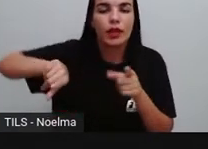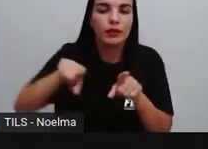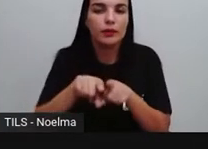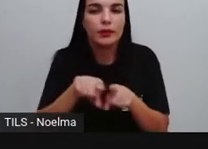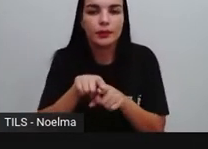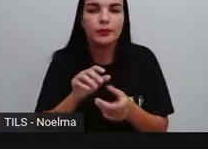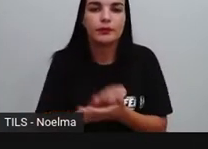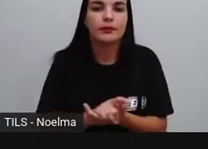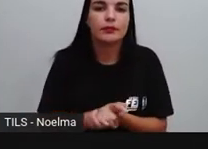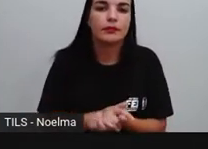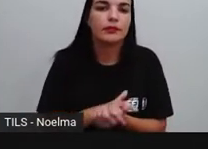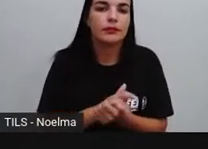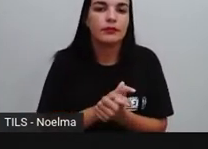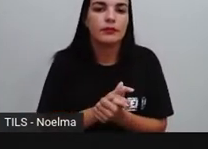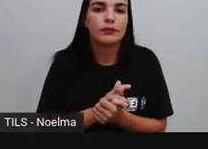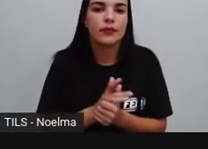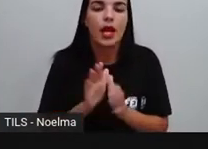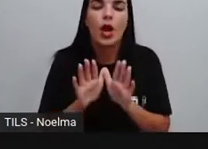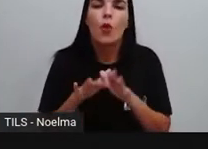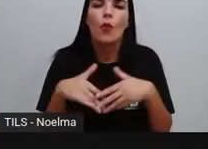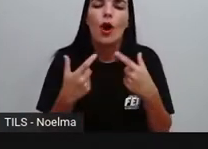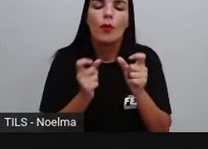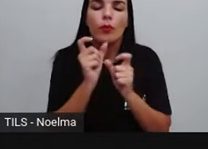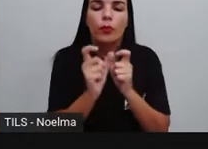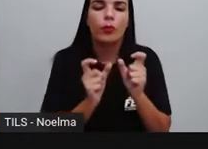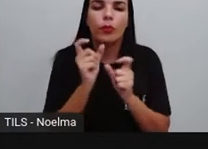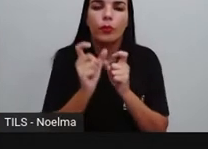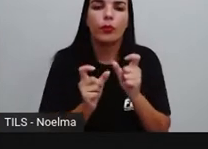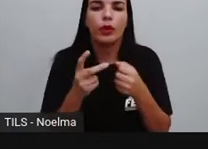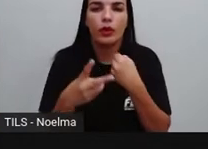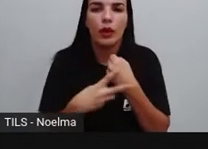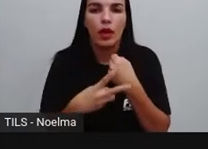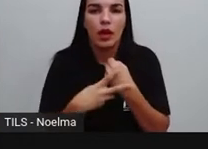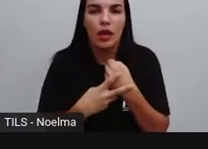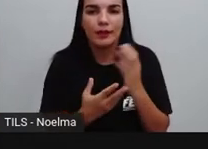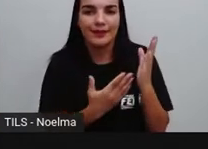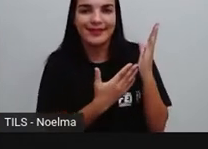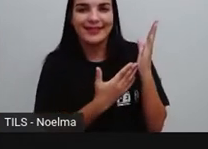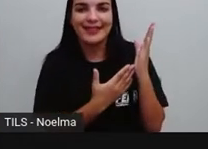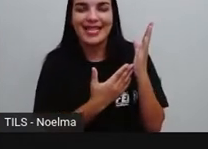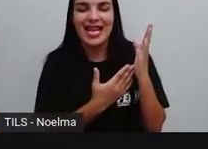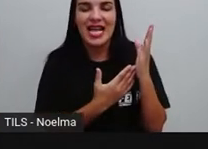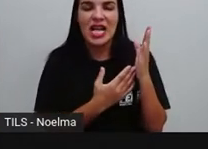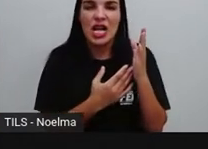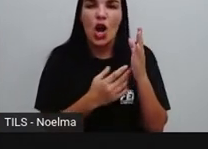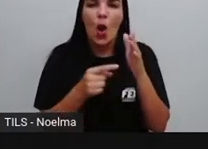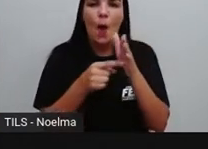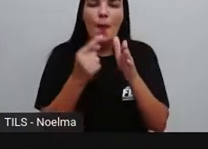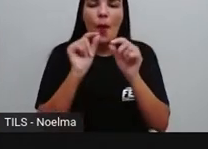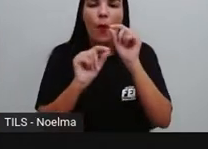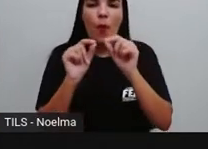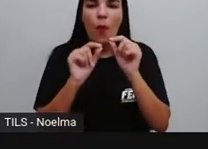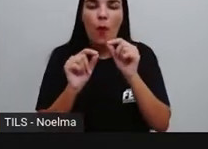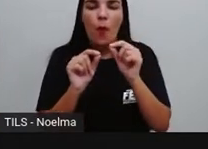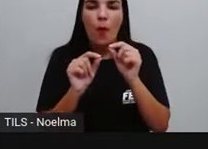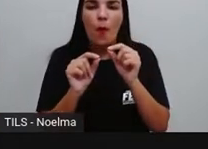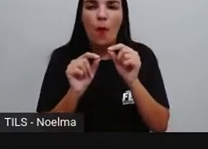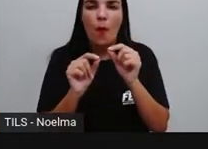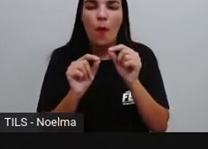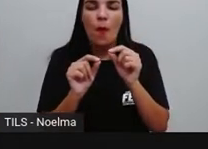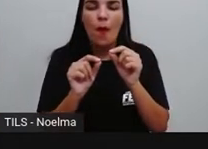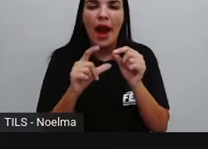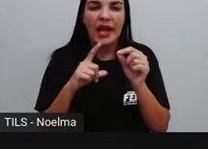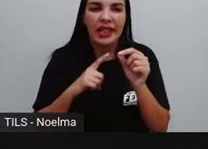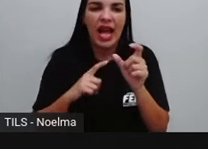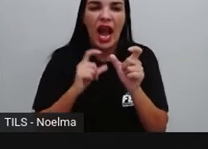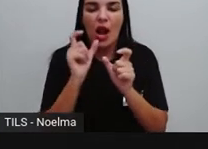destacado. Qual a conjugação do verbo? Nesse caso, comprometeu, ele comprometeu. É algo